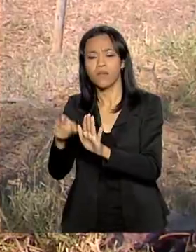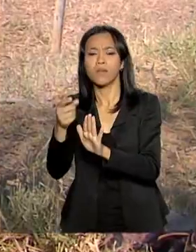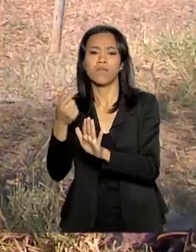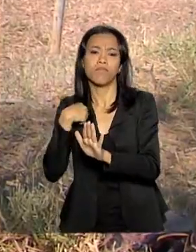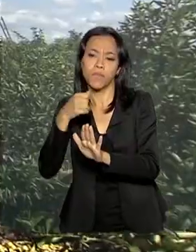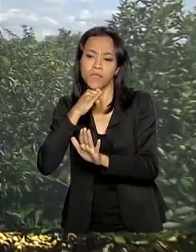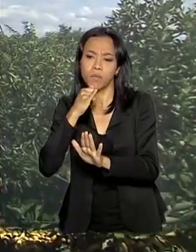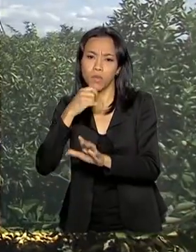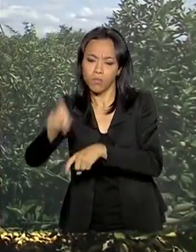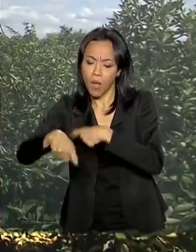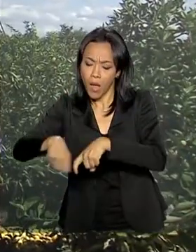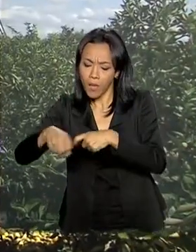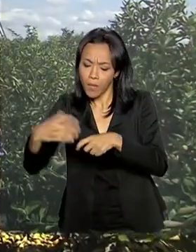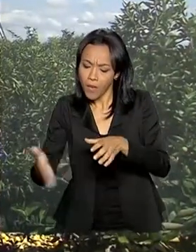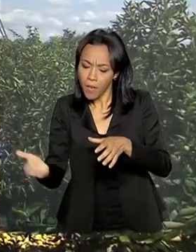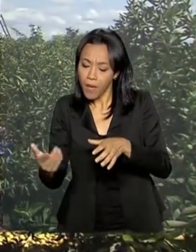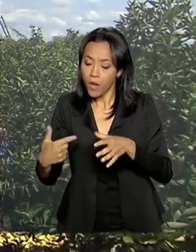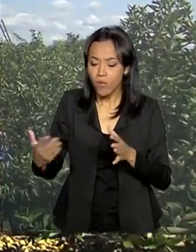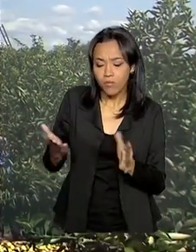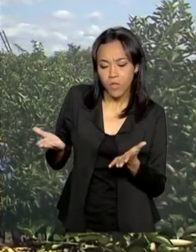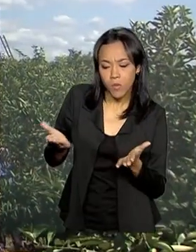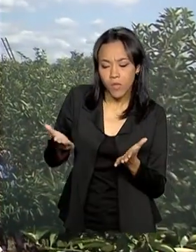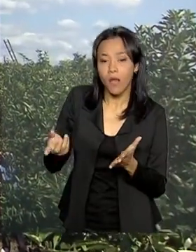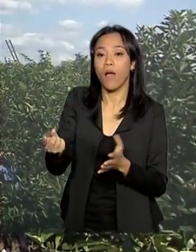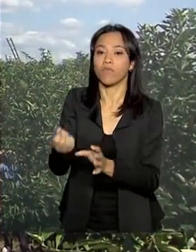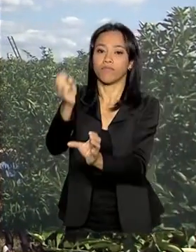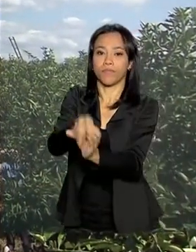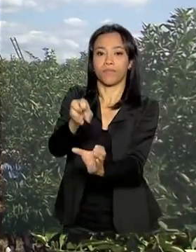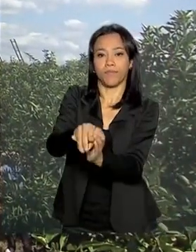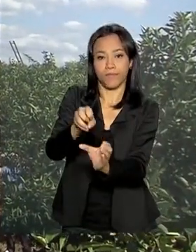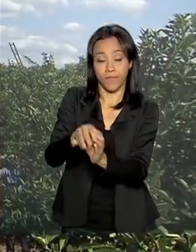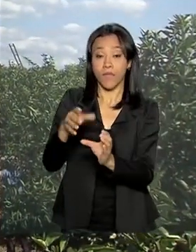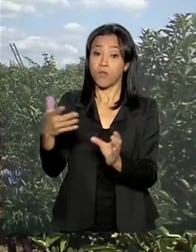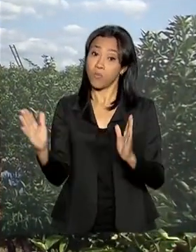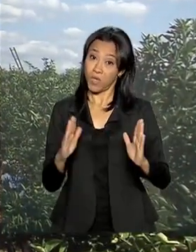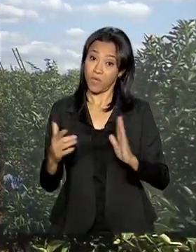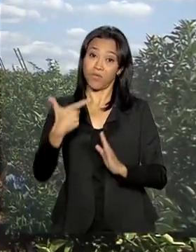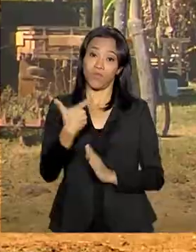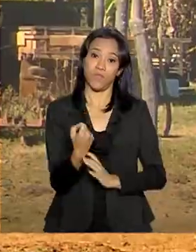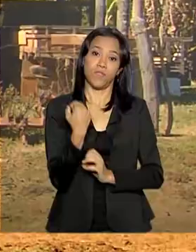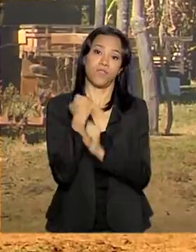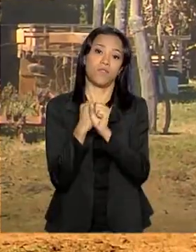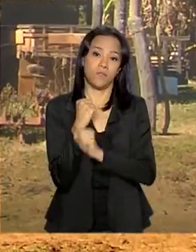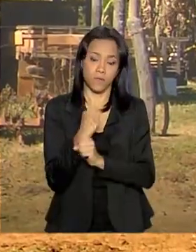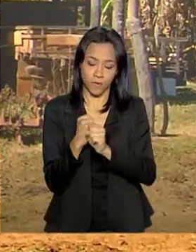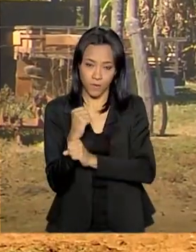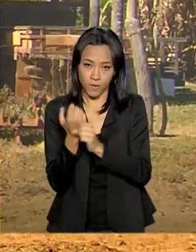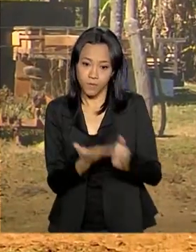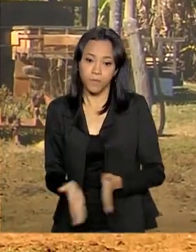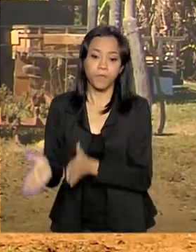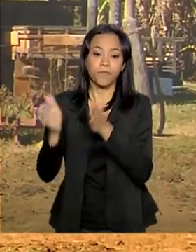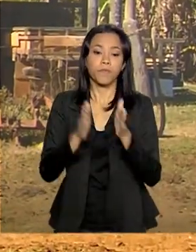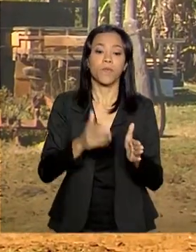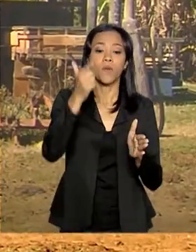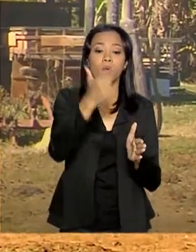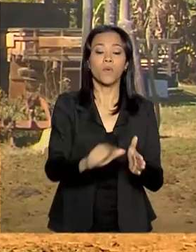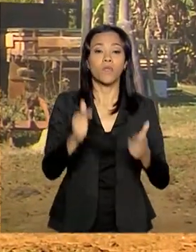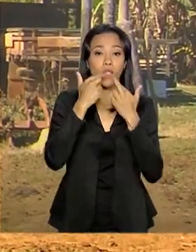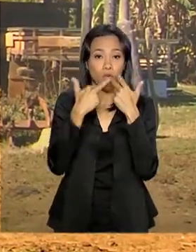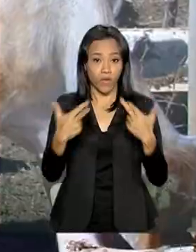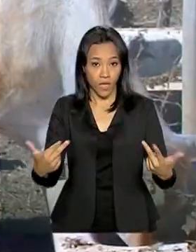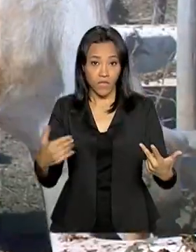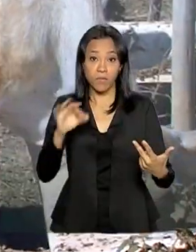produção. Todos terão de contribuir por pelo menos 20 anos. Outra novidade é que segurados